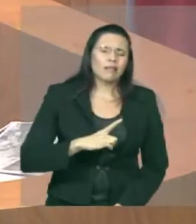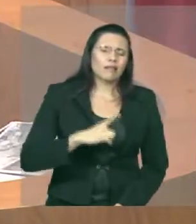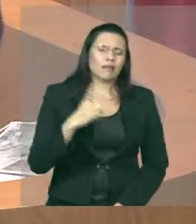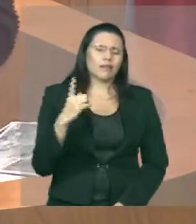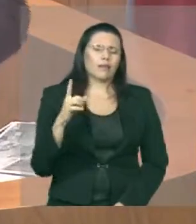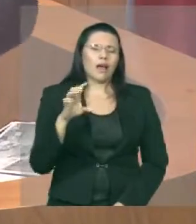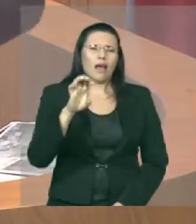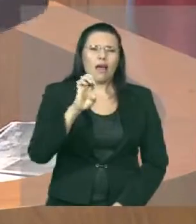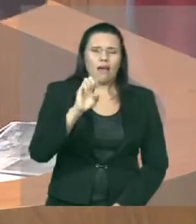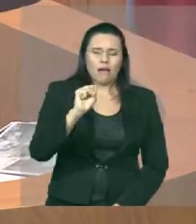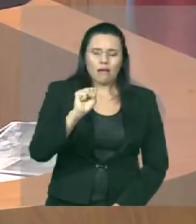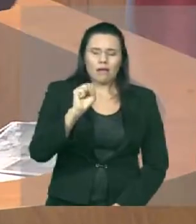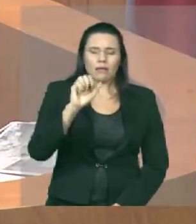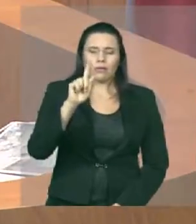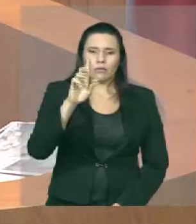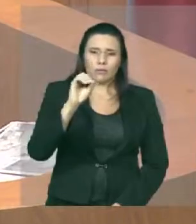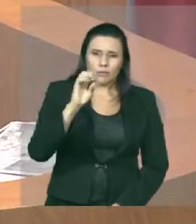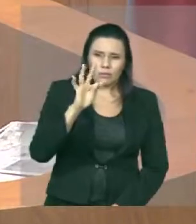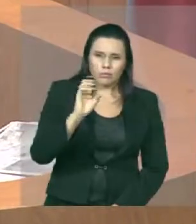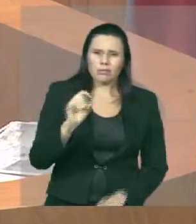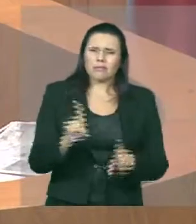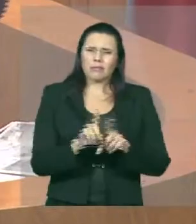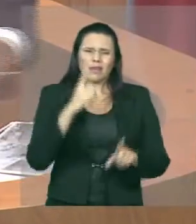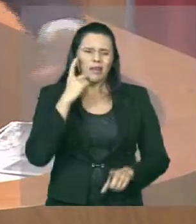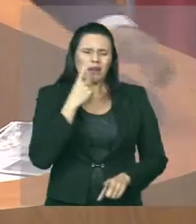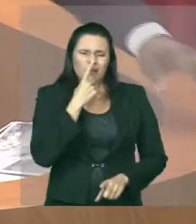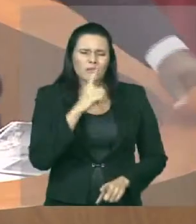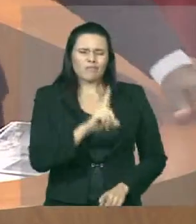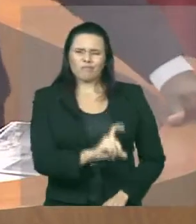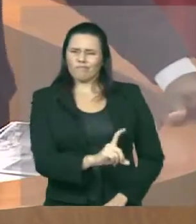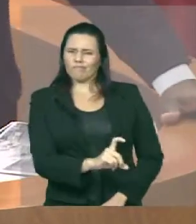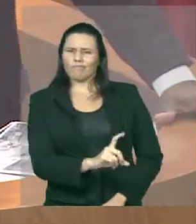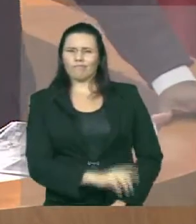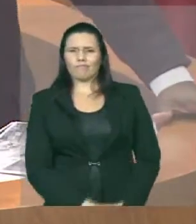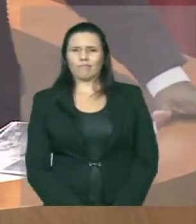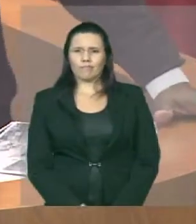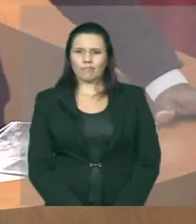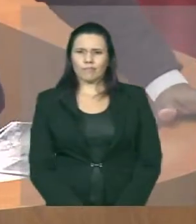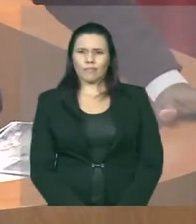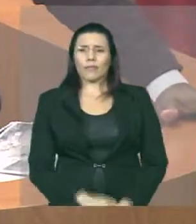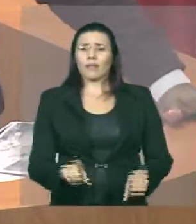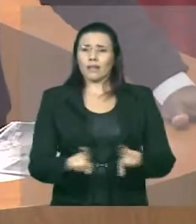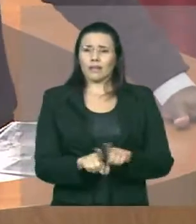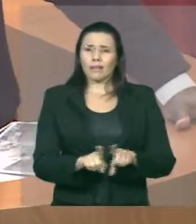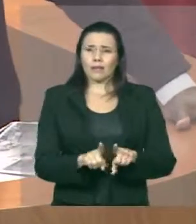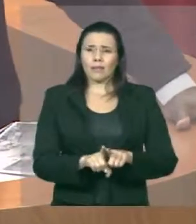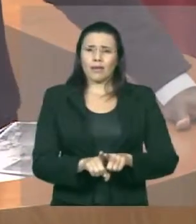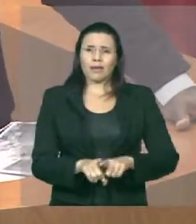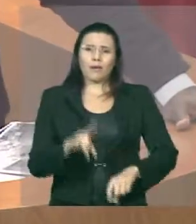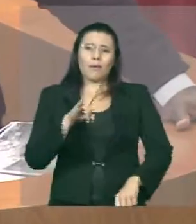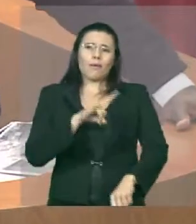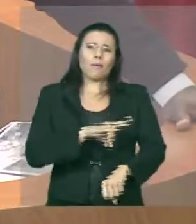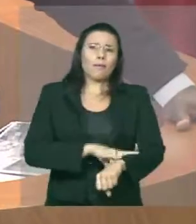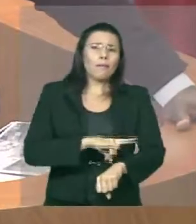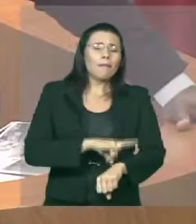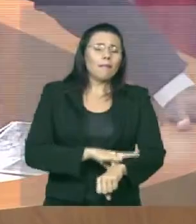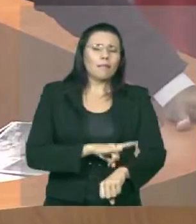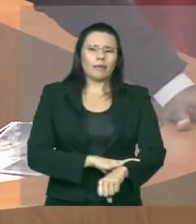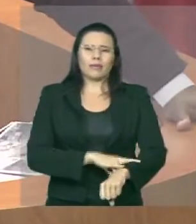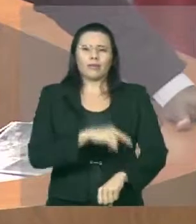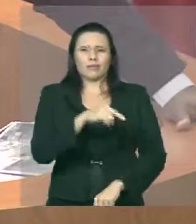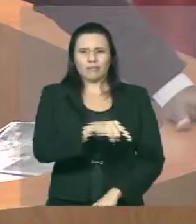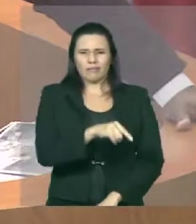e aqui a foto do banheiro onde os colegas fazem o K6, ou seja,